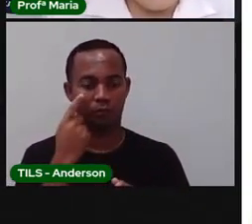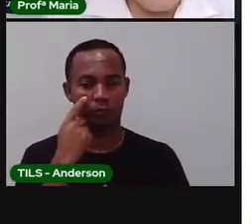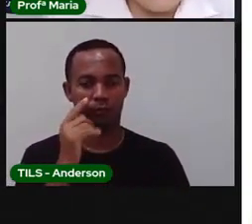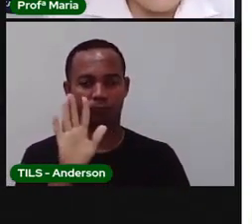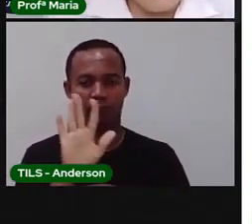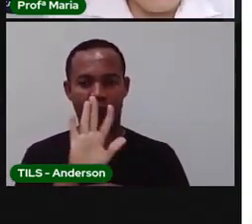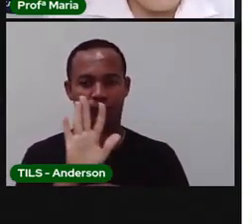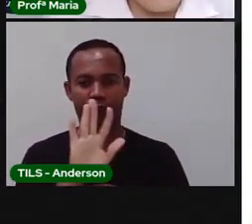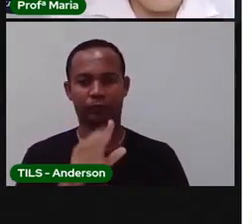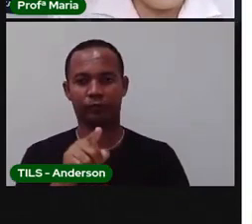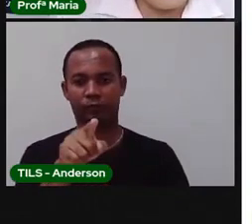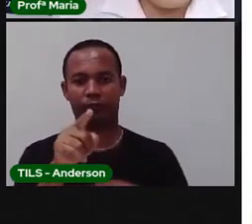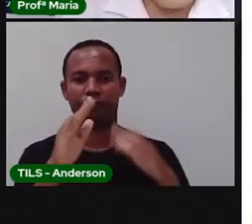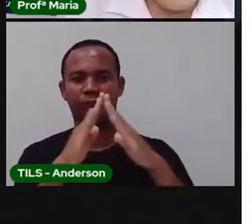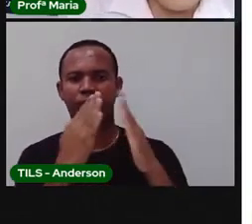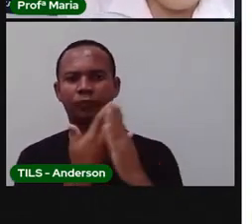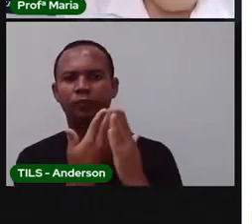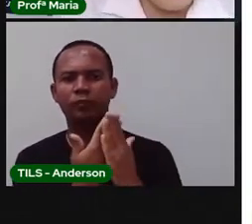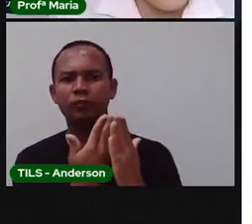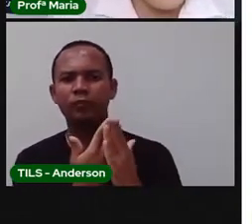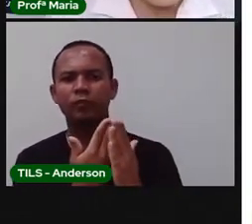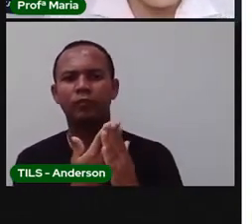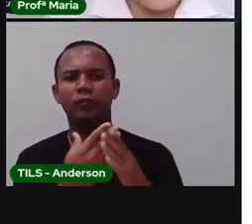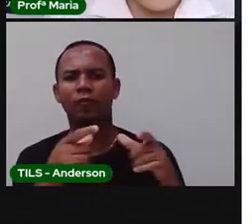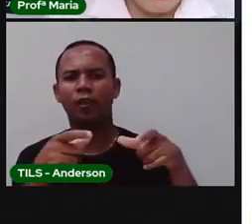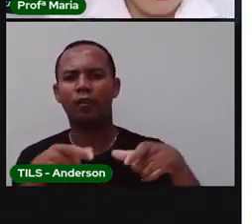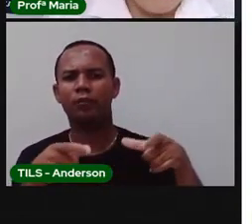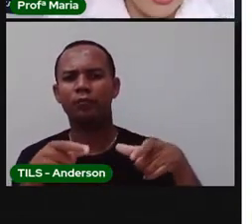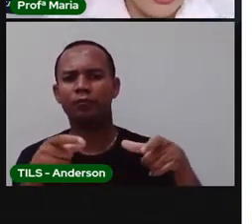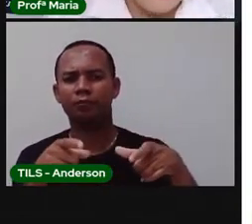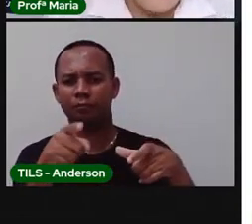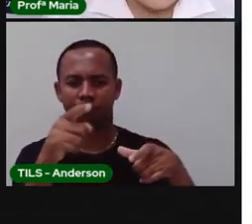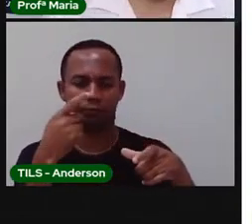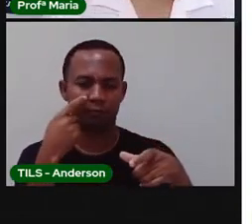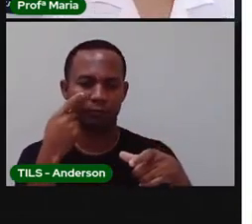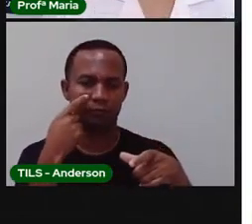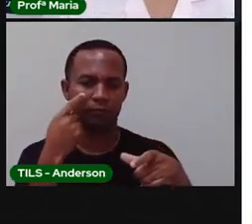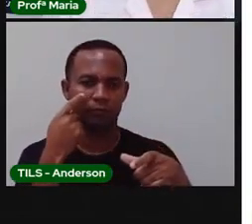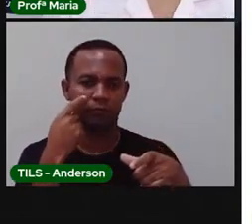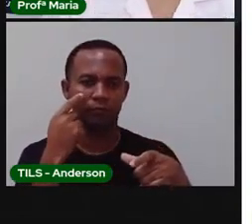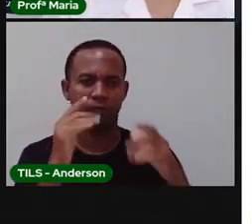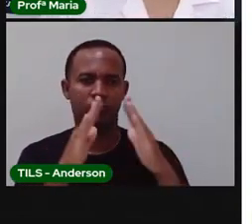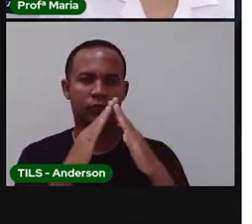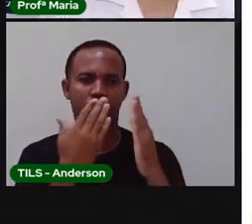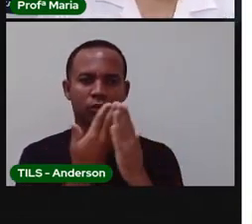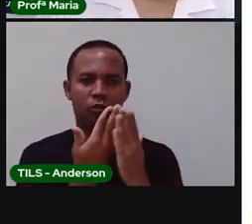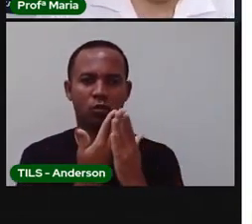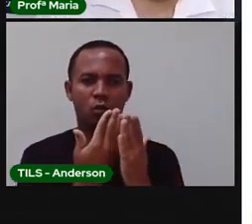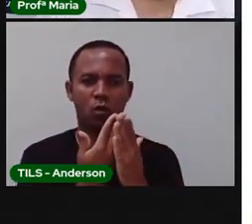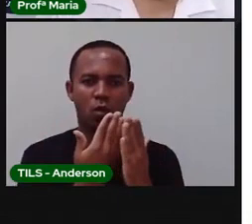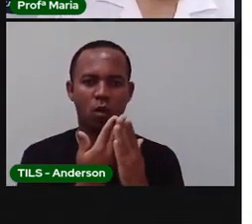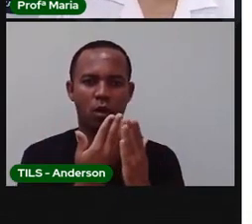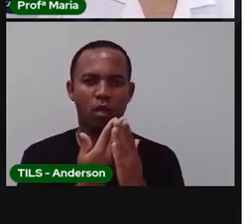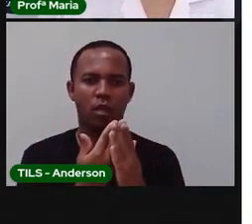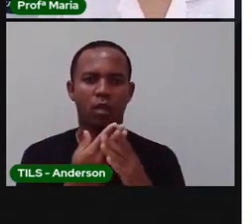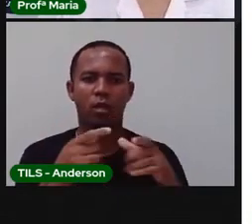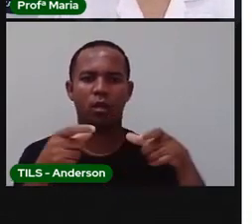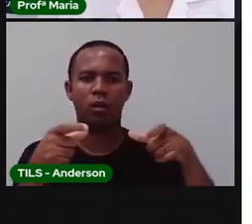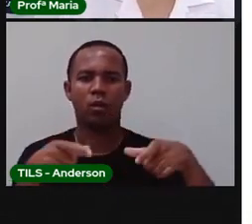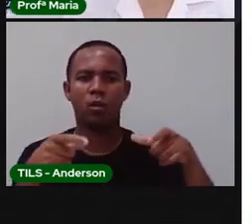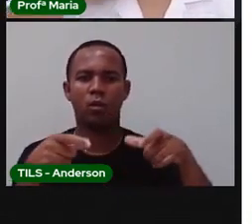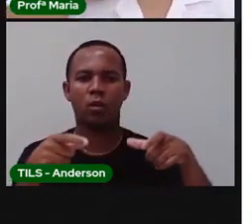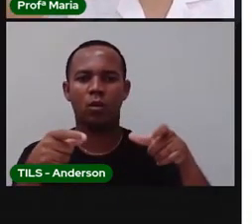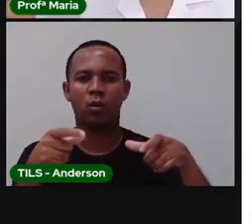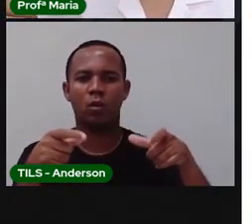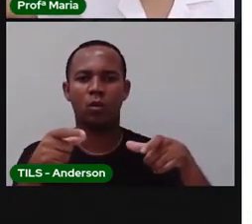com uma escola, né, a Crispiniano Ferreira da Silva, a escola que fica lá nos olhos d'água das